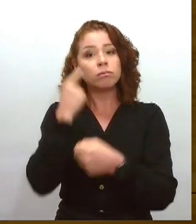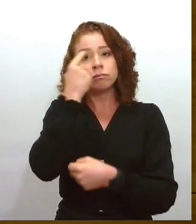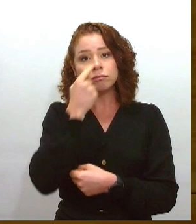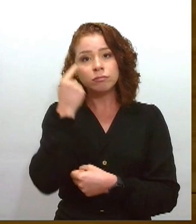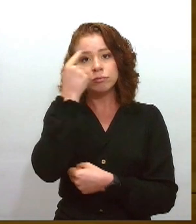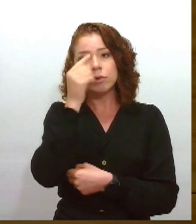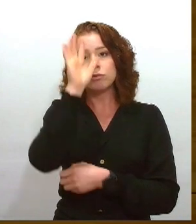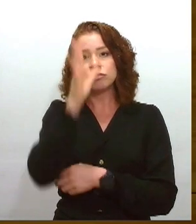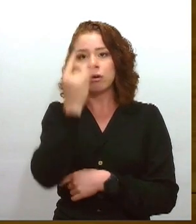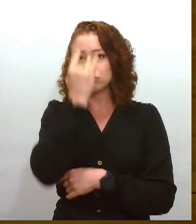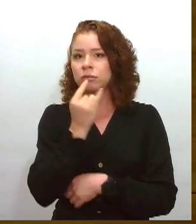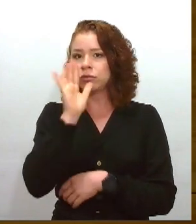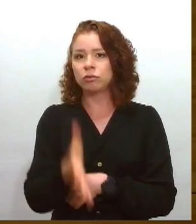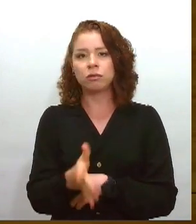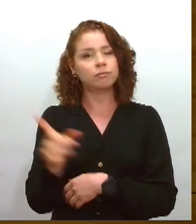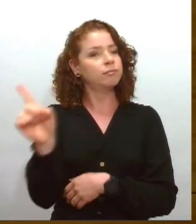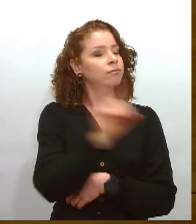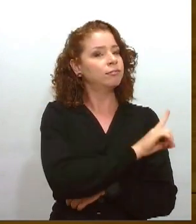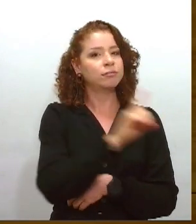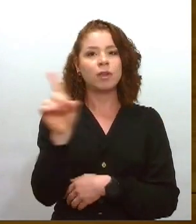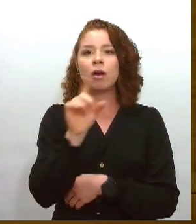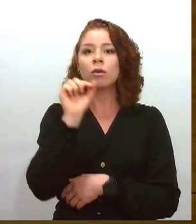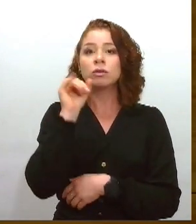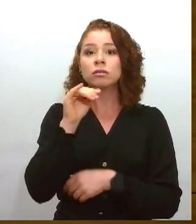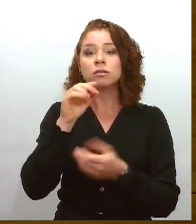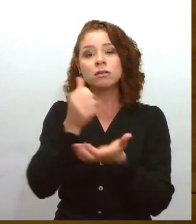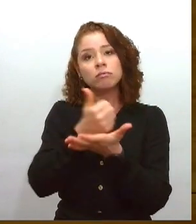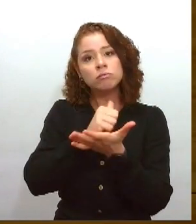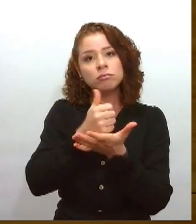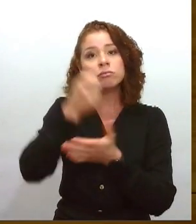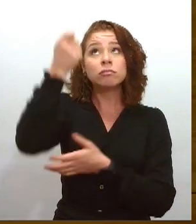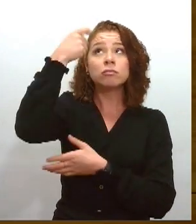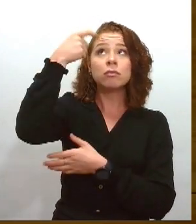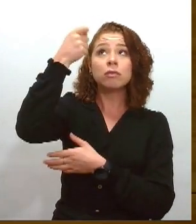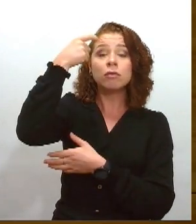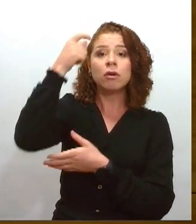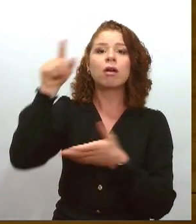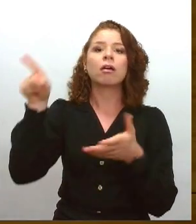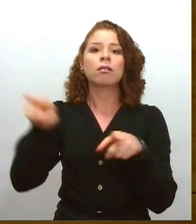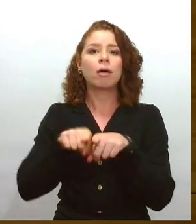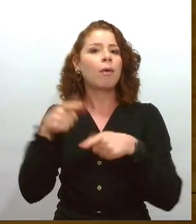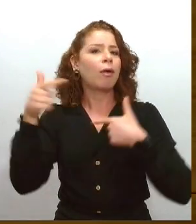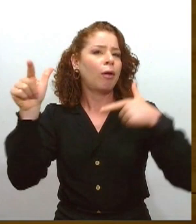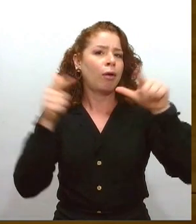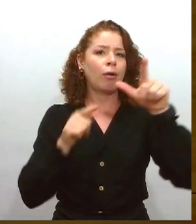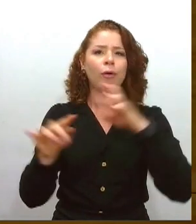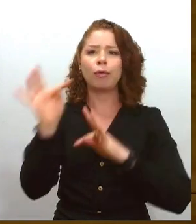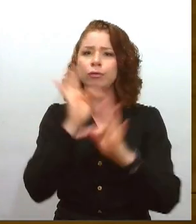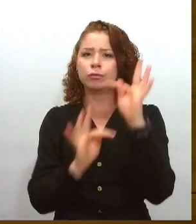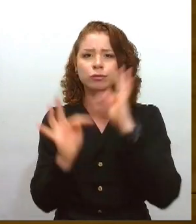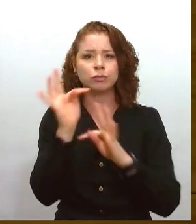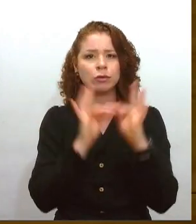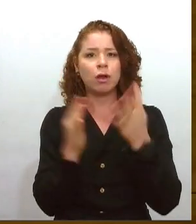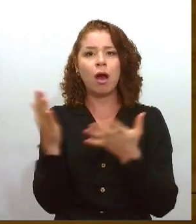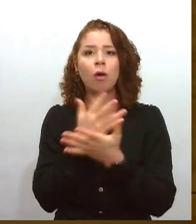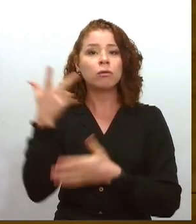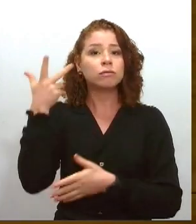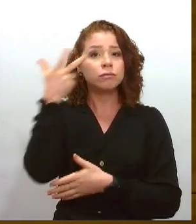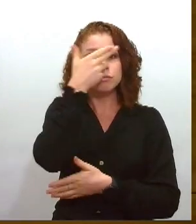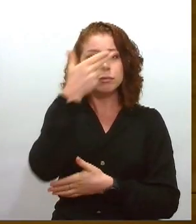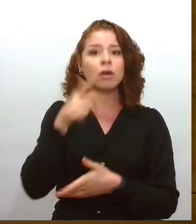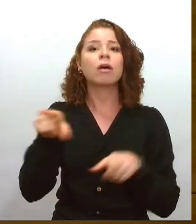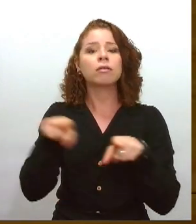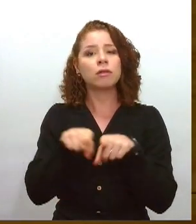avanços dos colírios, com os avanços de vários outros tratamentos, laser, vários outros tipos de cirurgia, a gente tem hoje a